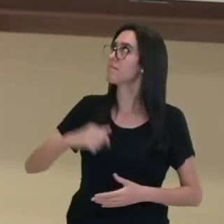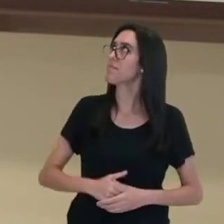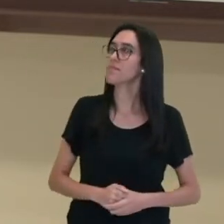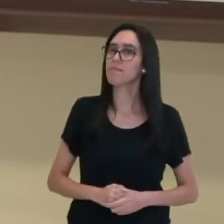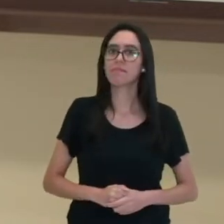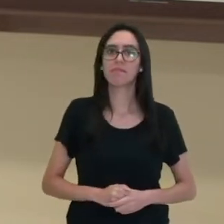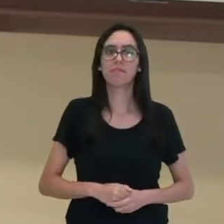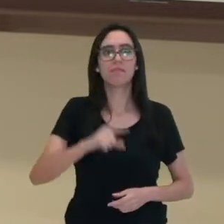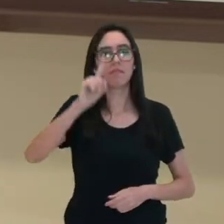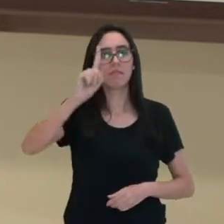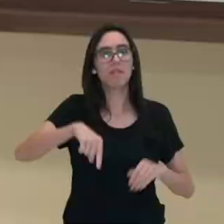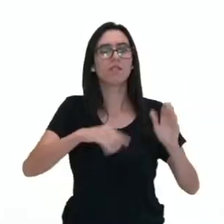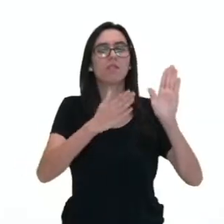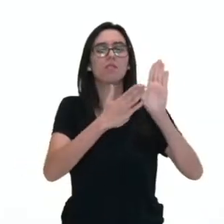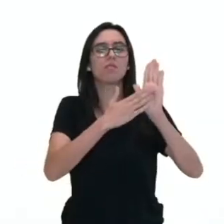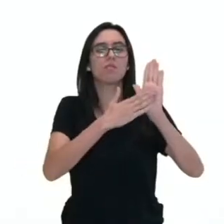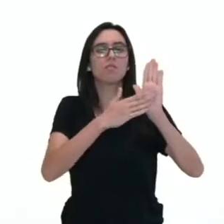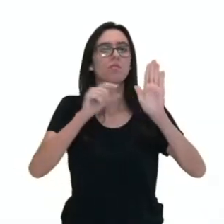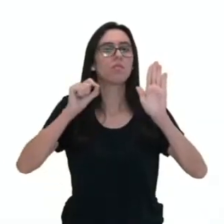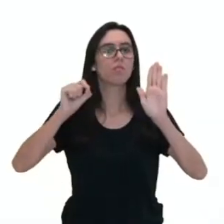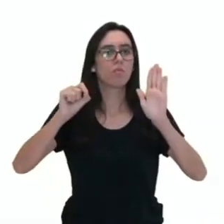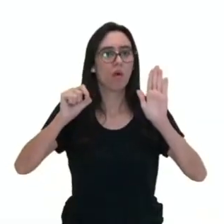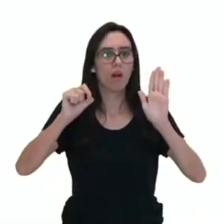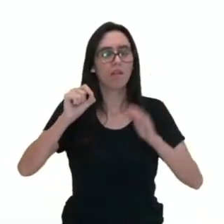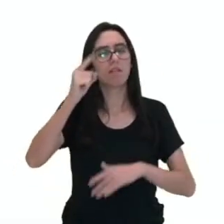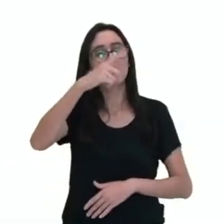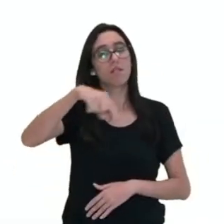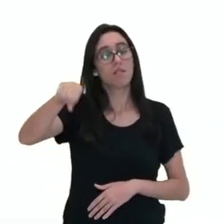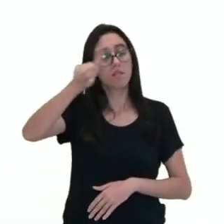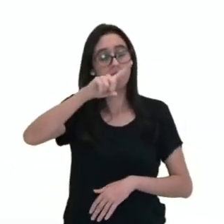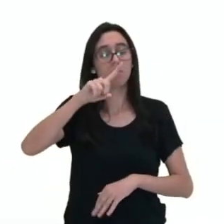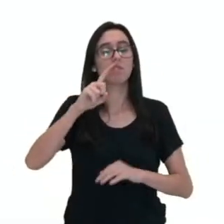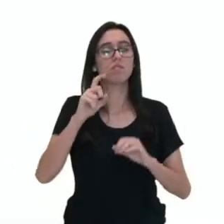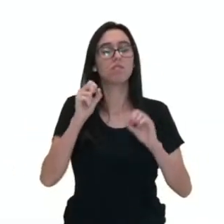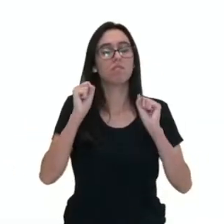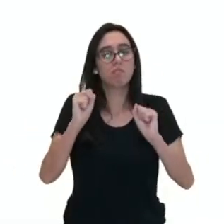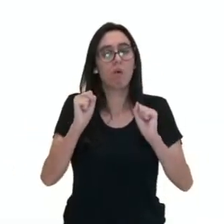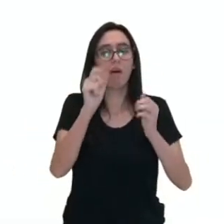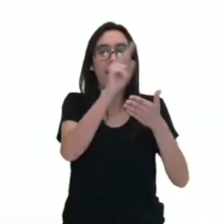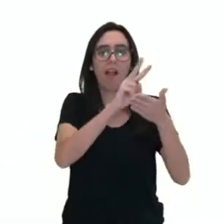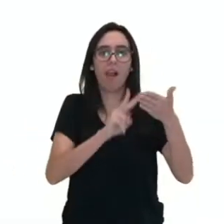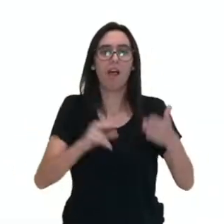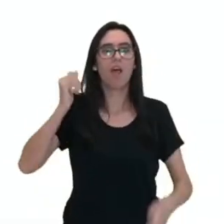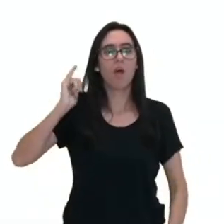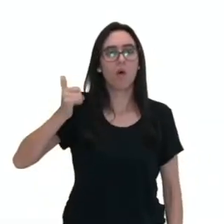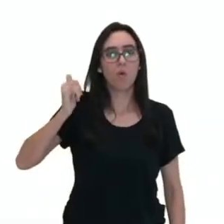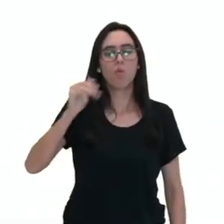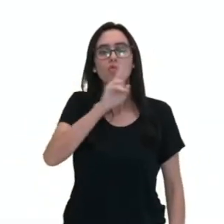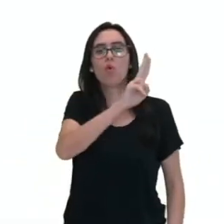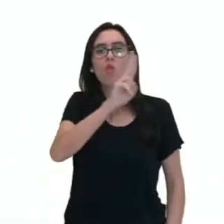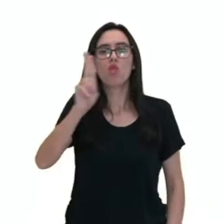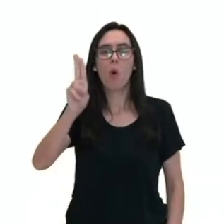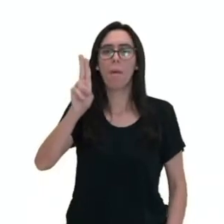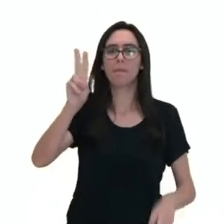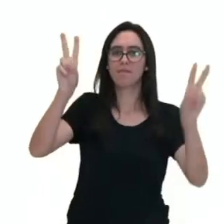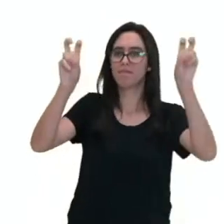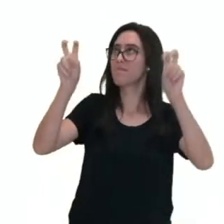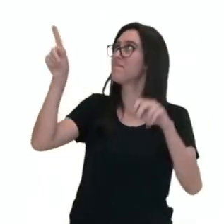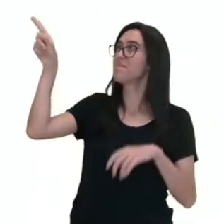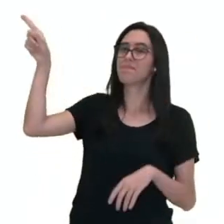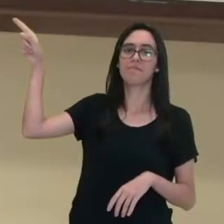gente vai propor aqui que vocês façam a leitura de um conto intitulado O Sapateiro e os Duendes.